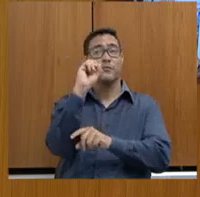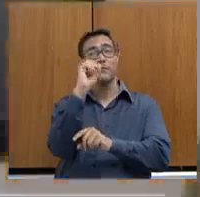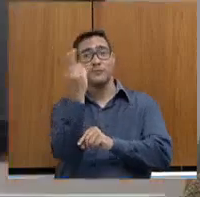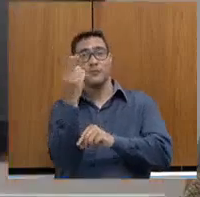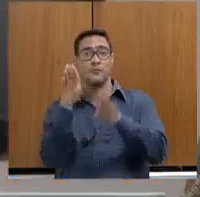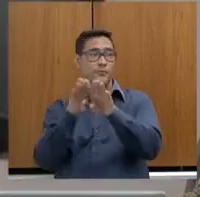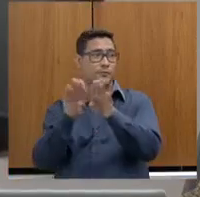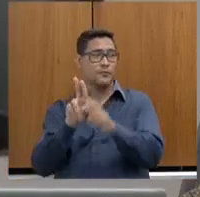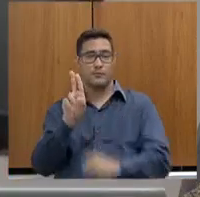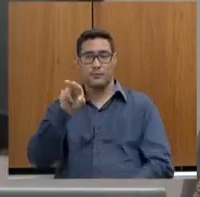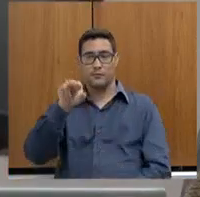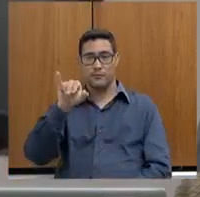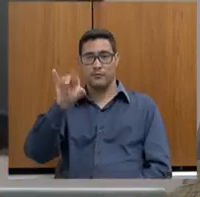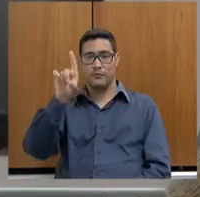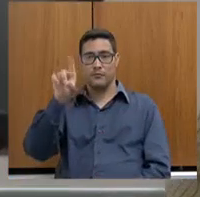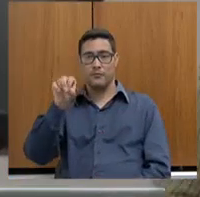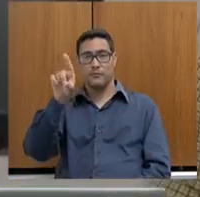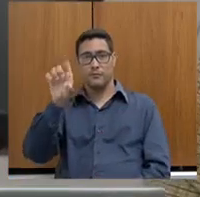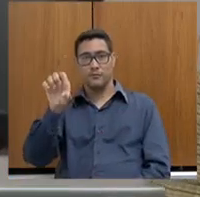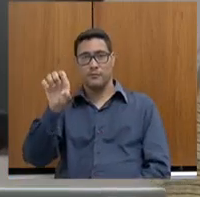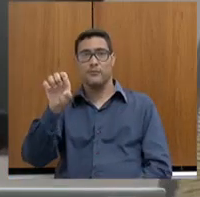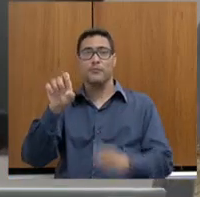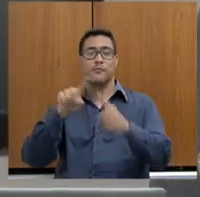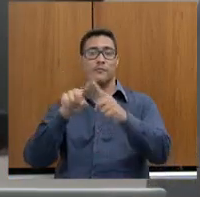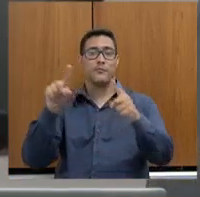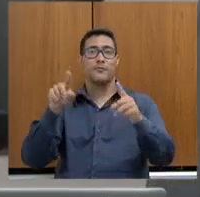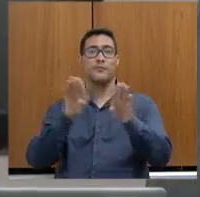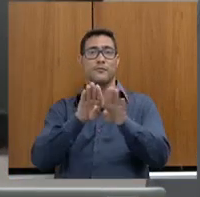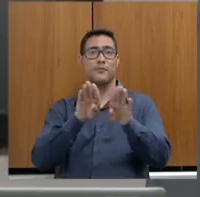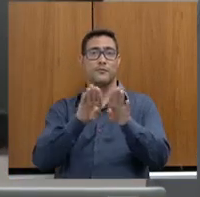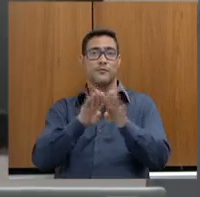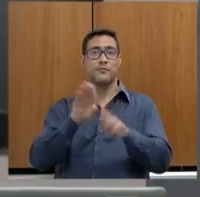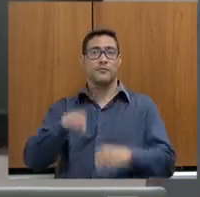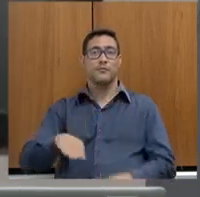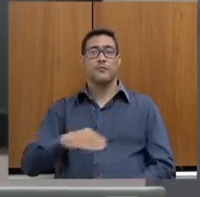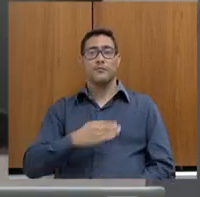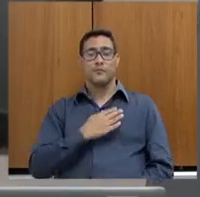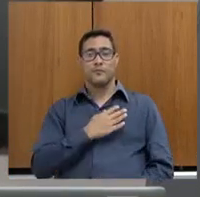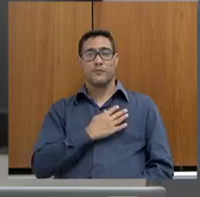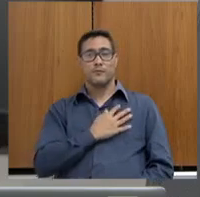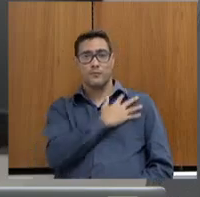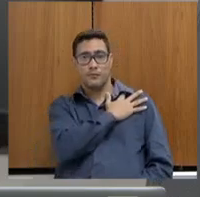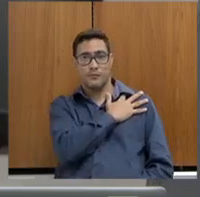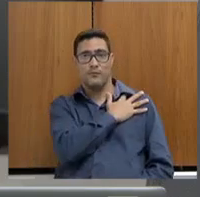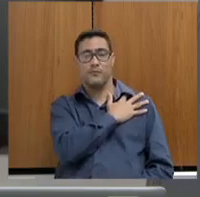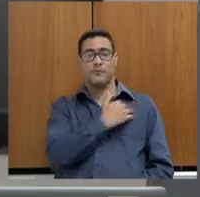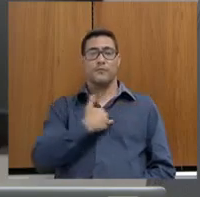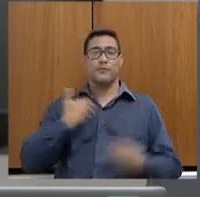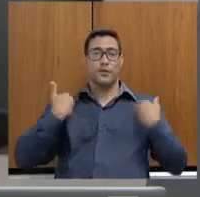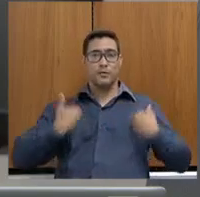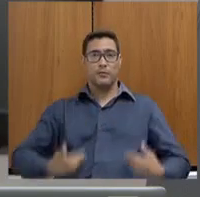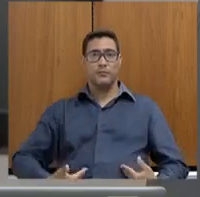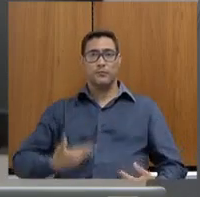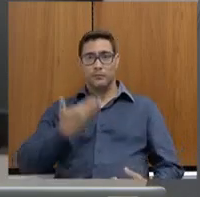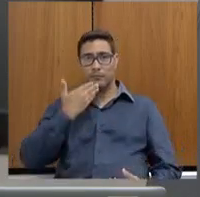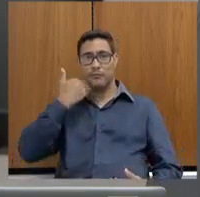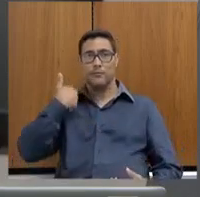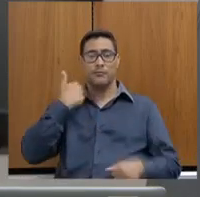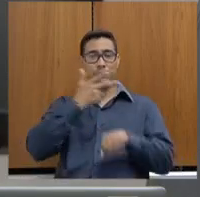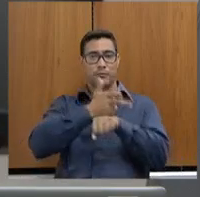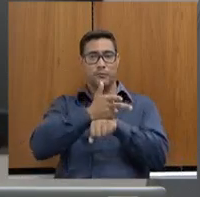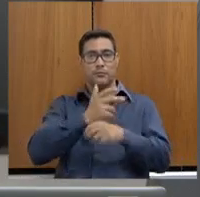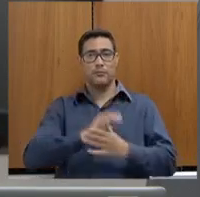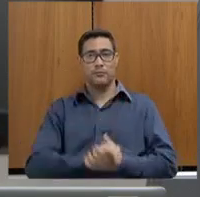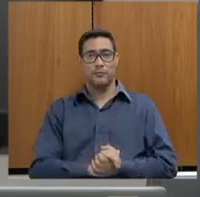unidades onde ele esteja trabalhando. E o Tornicate no fardamento policial. O Tornicate no fardamento. É muito melhor que a câmara. Muito melhor.